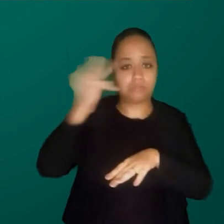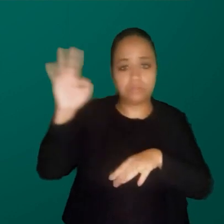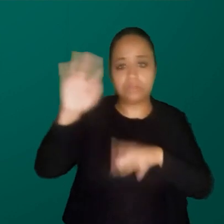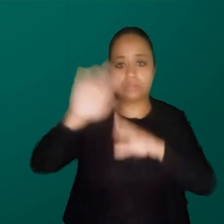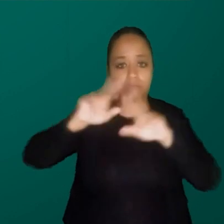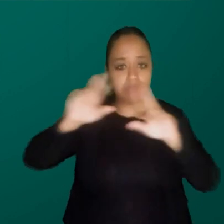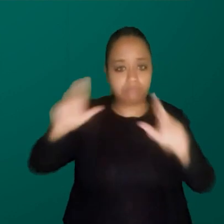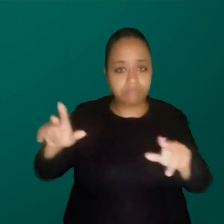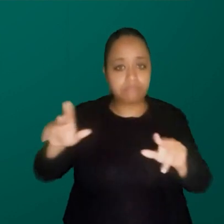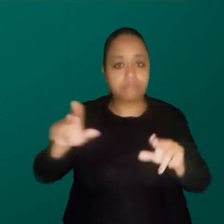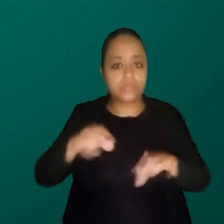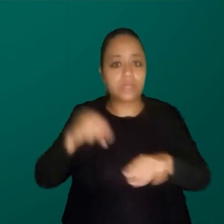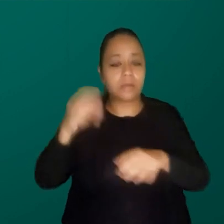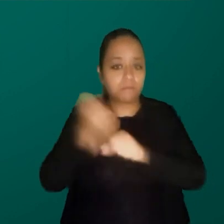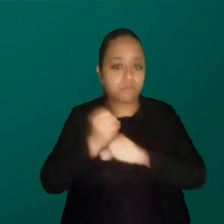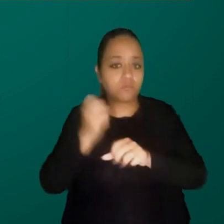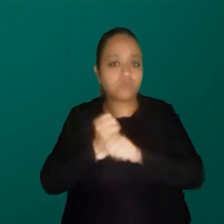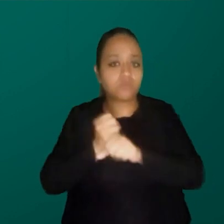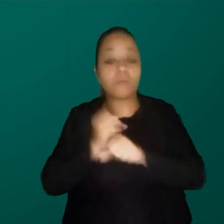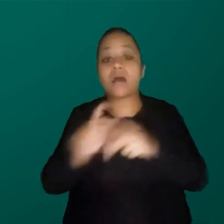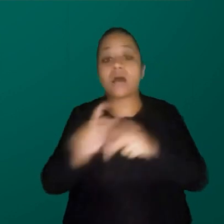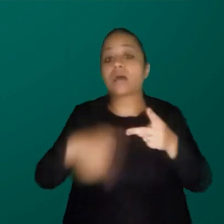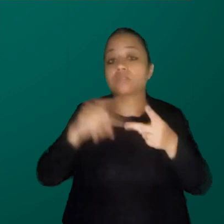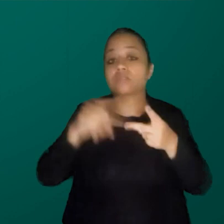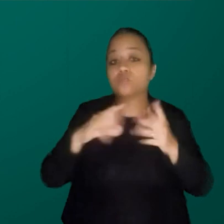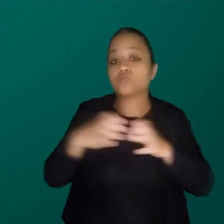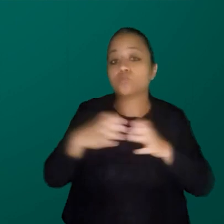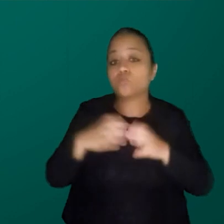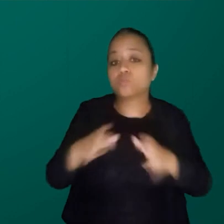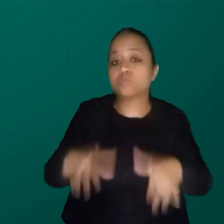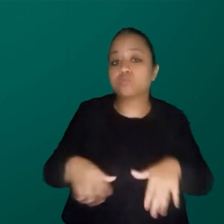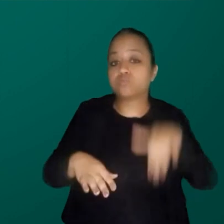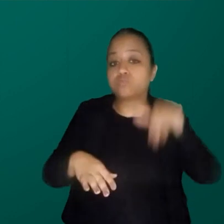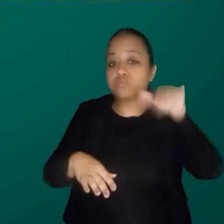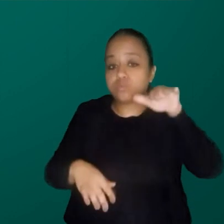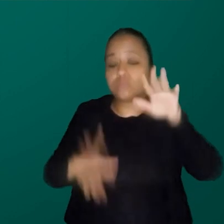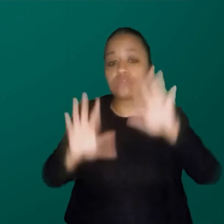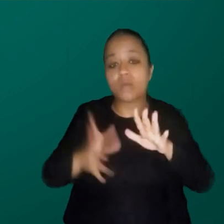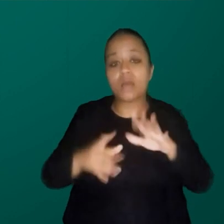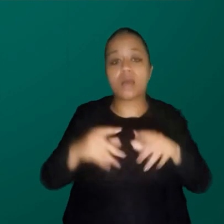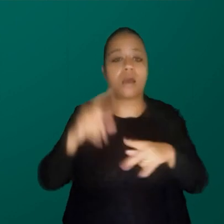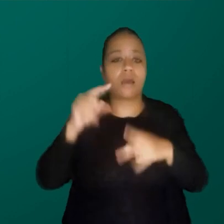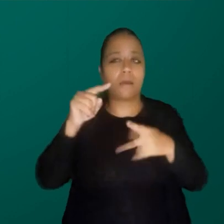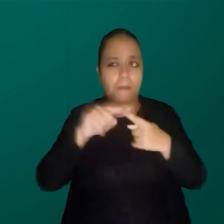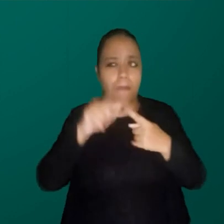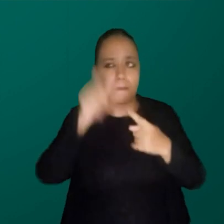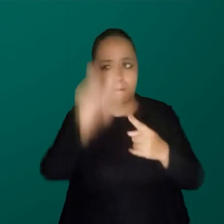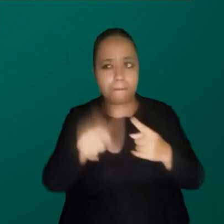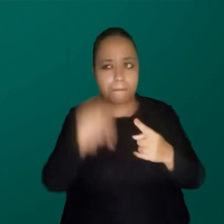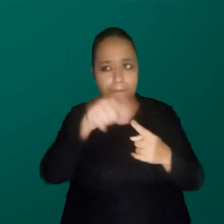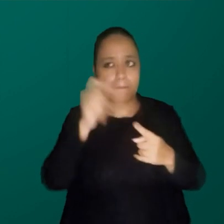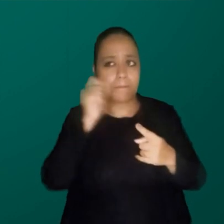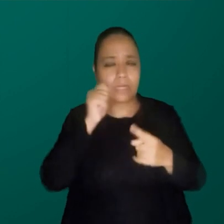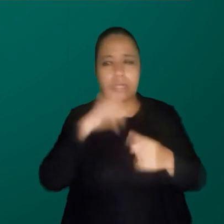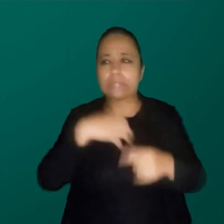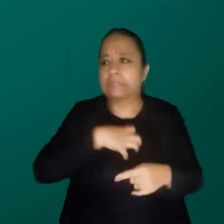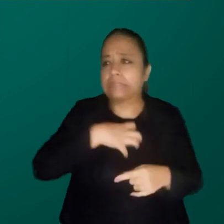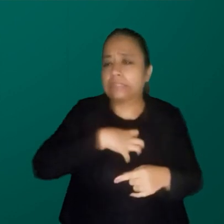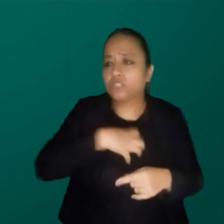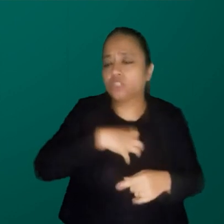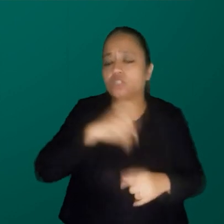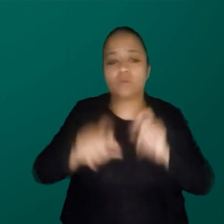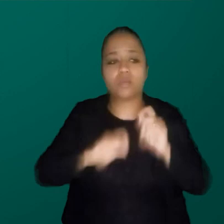as de agora, da segunda geração, estou pensando num caso específico de uma delas, que ela se sentiu,